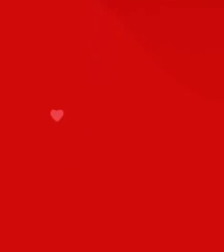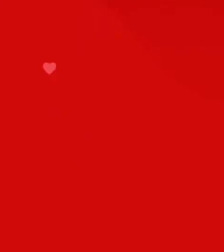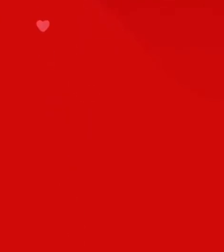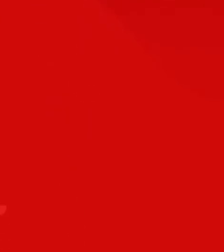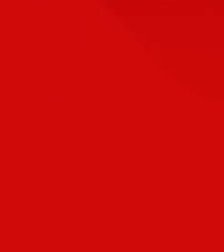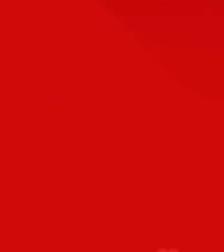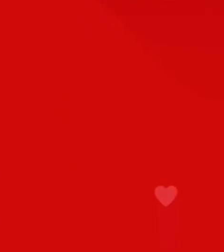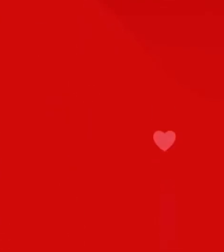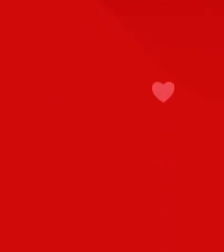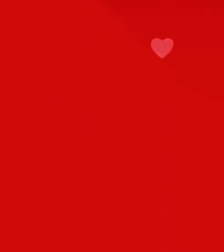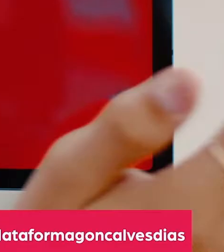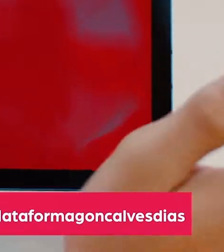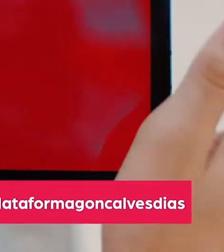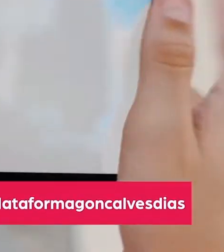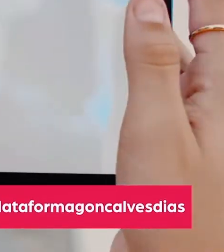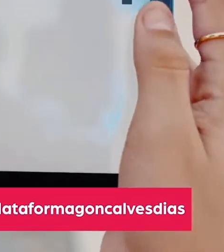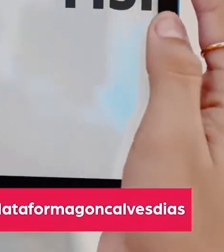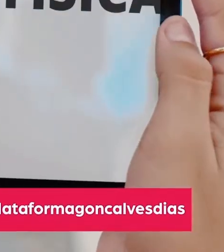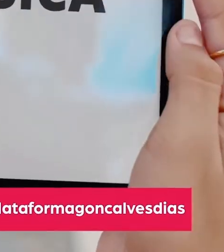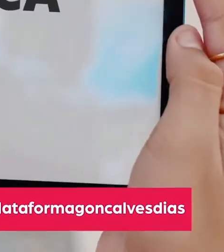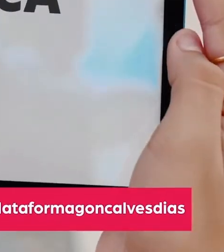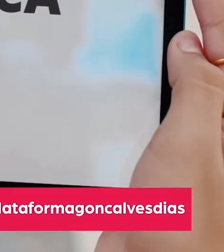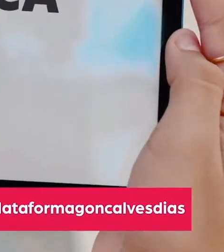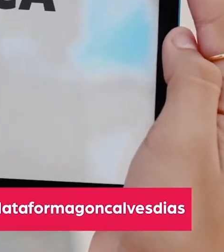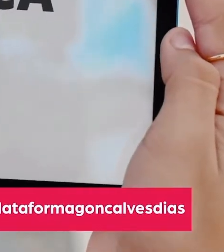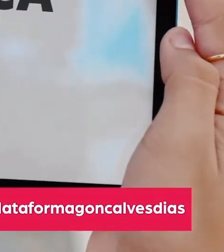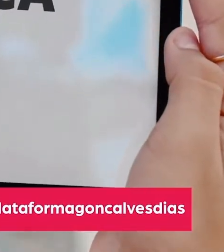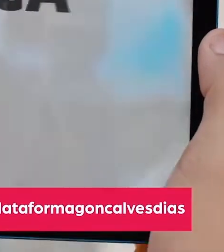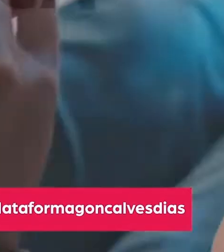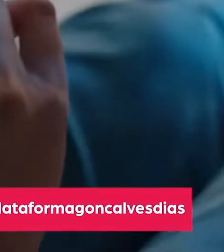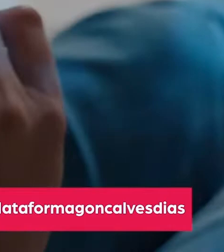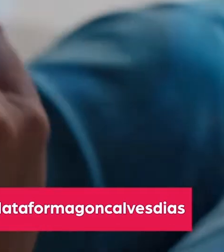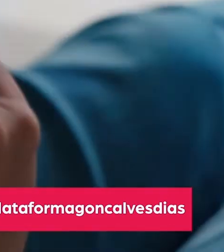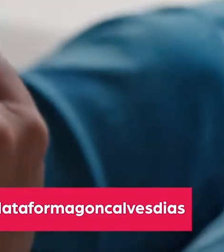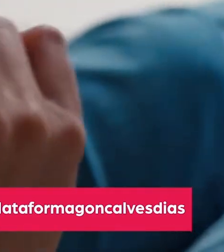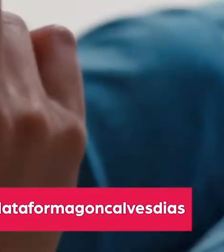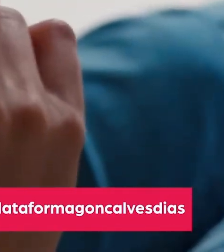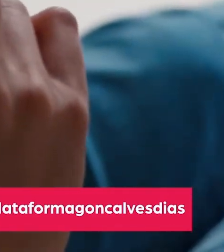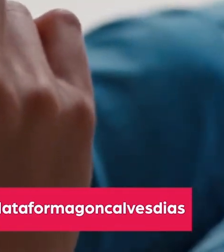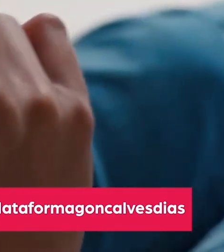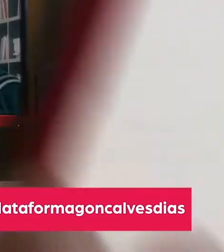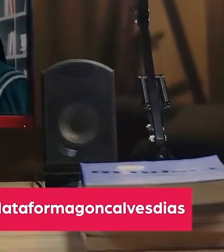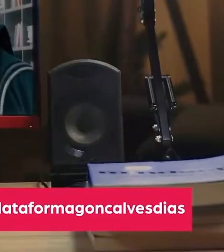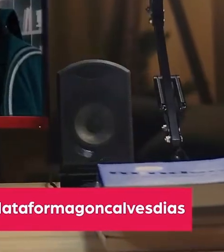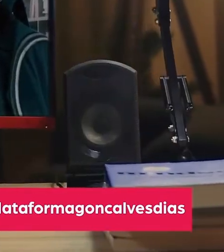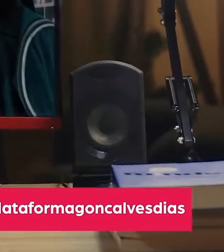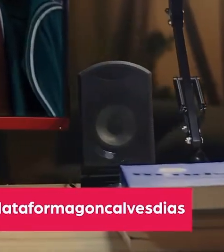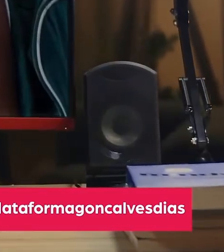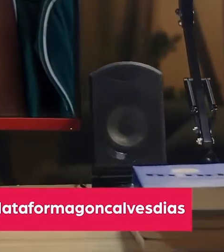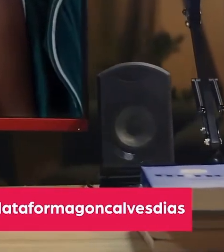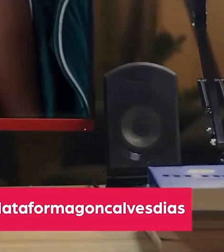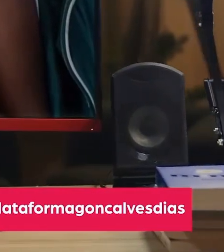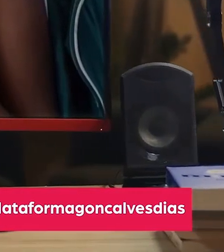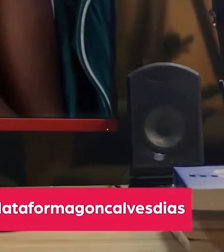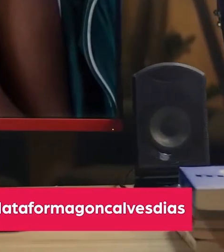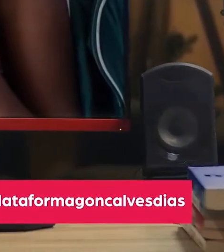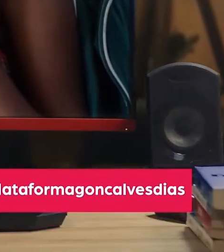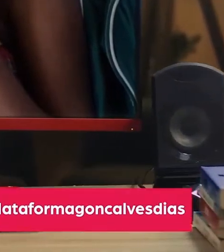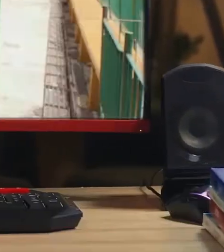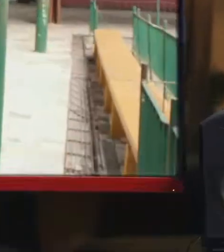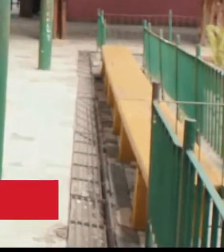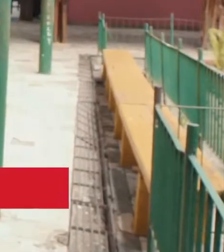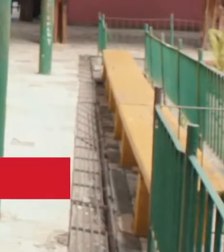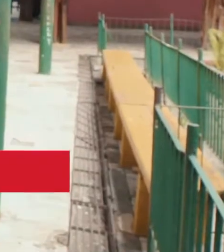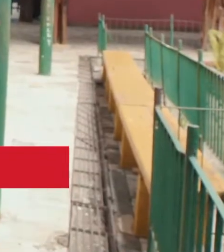Dias. Aulas pelo canal do YouTube, dicas pelo Instagram, conteúdos para downloads no site e muito